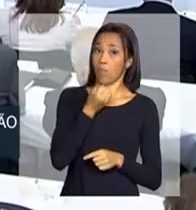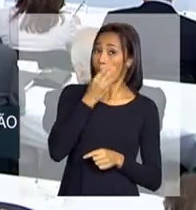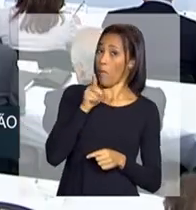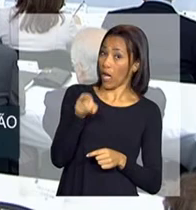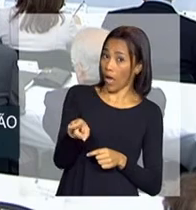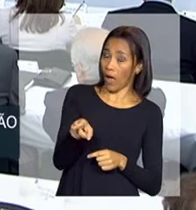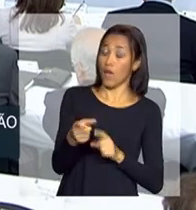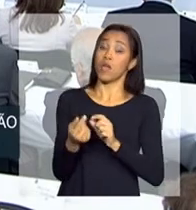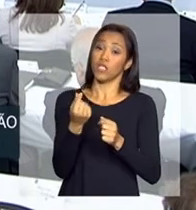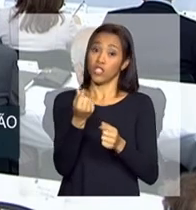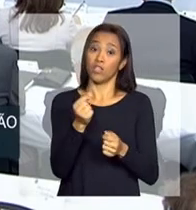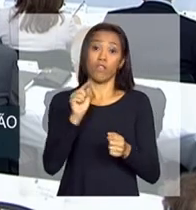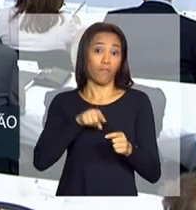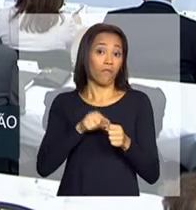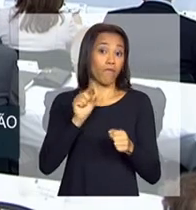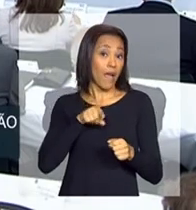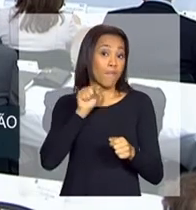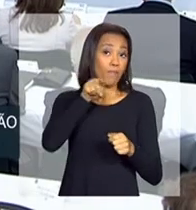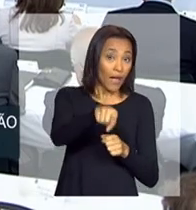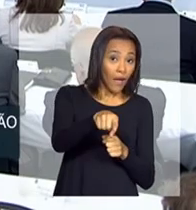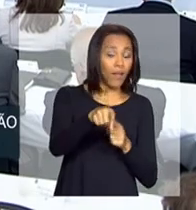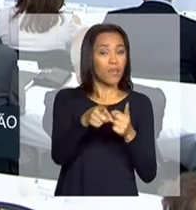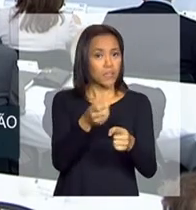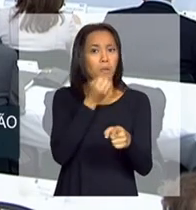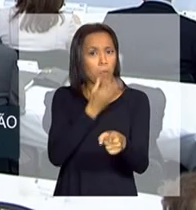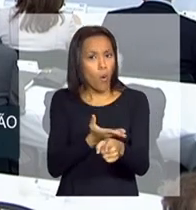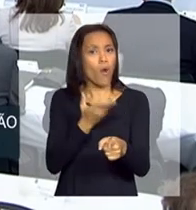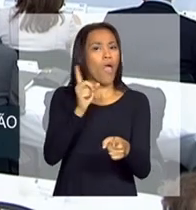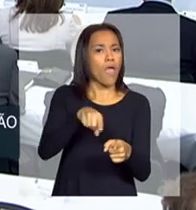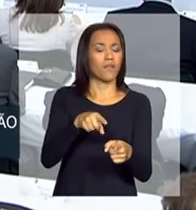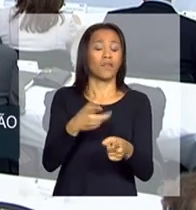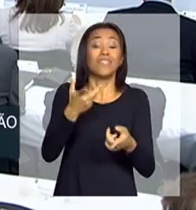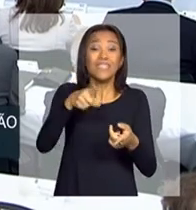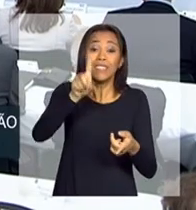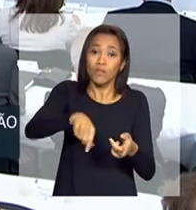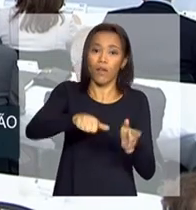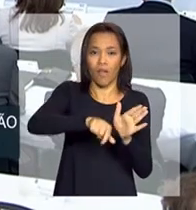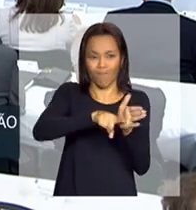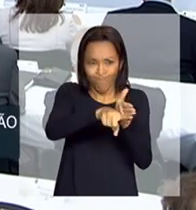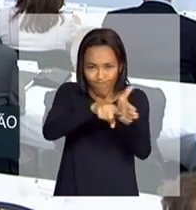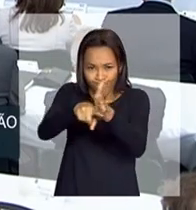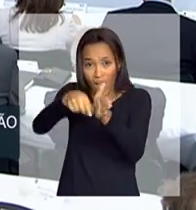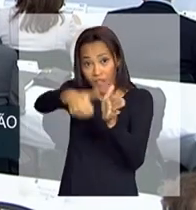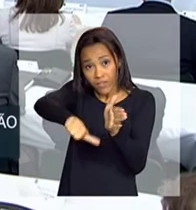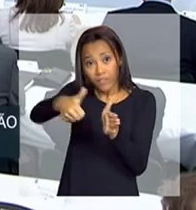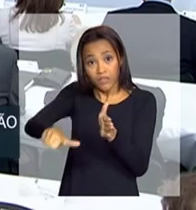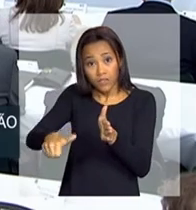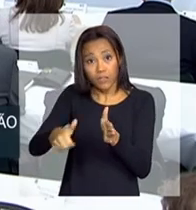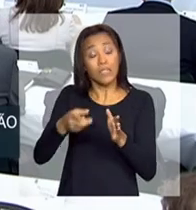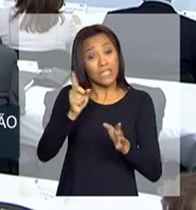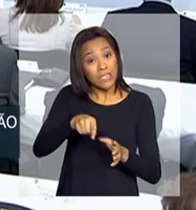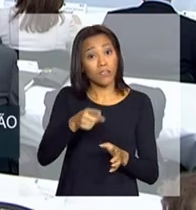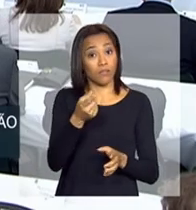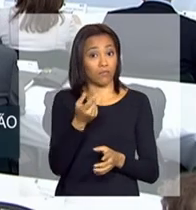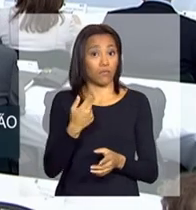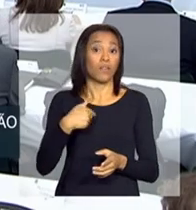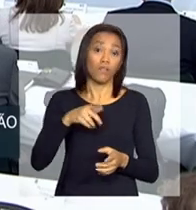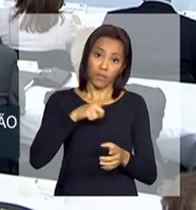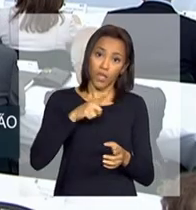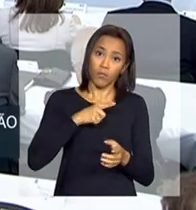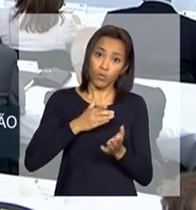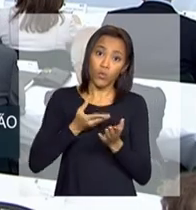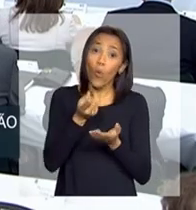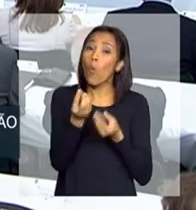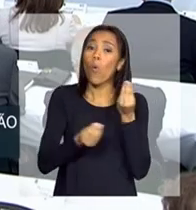Pode não ser eficaz. Faz parte do nosso balanço. Mas nós temos um rumo. É esse o rumo. Vamos,